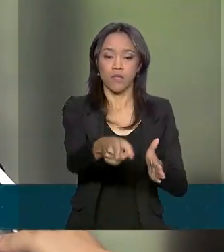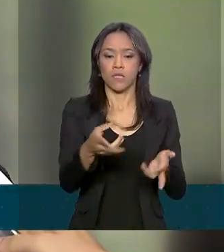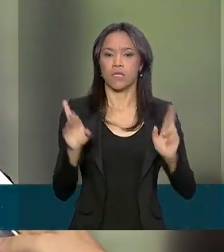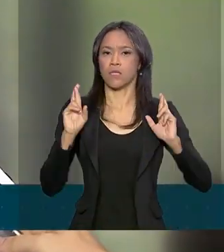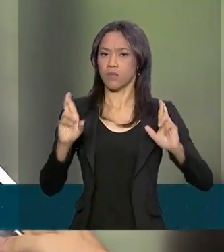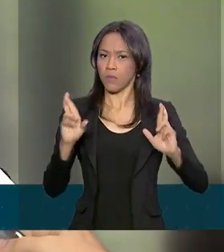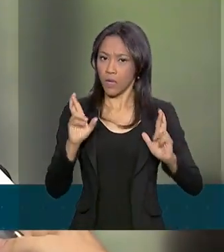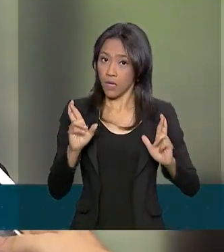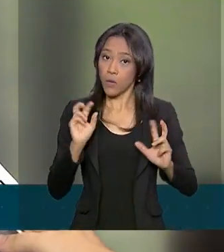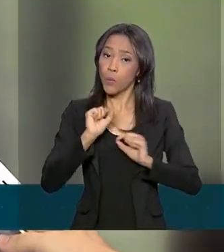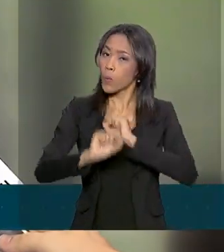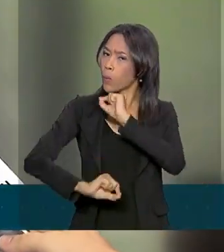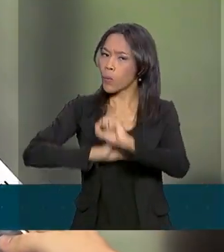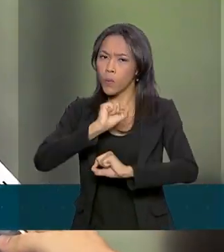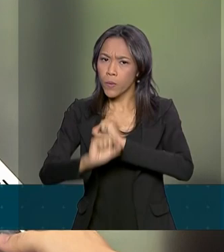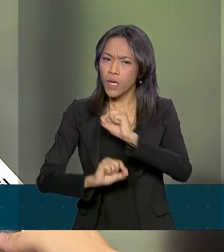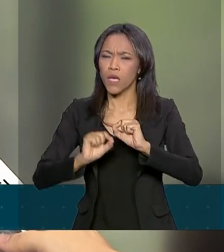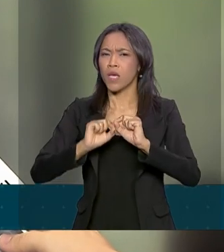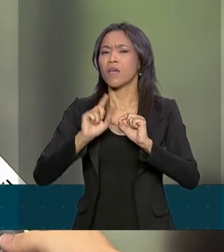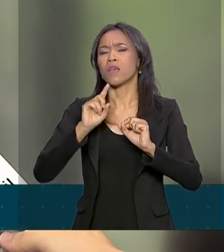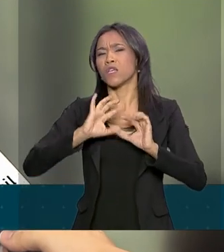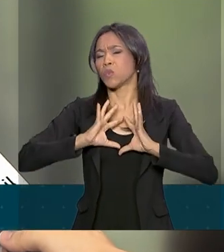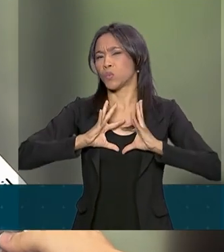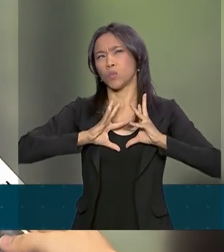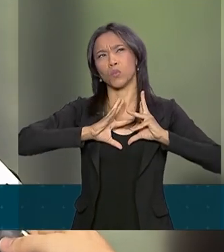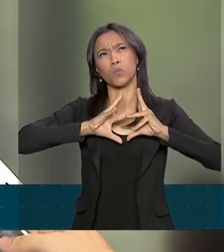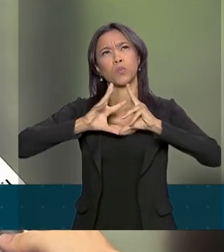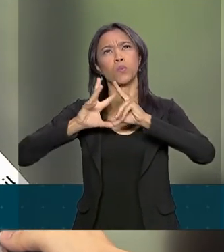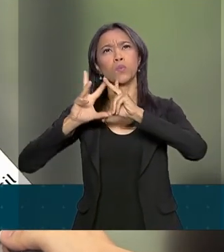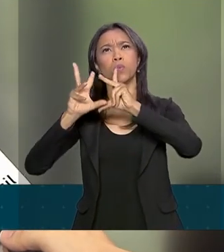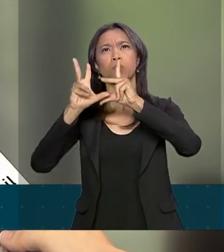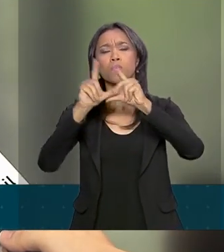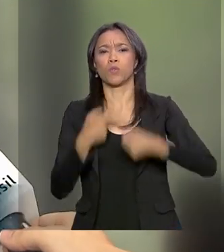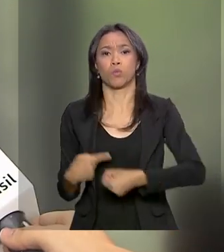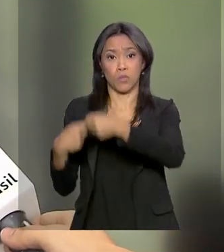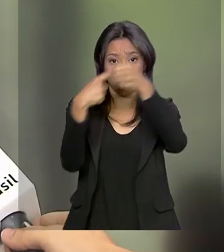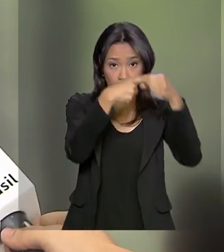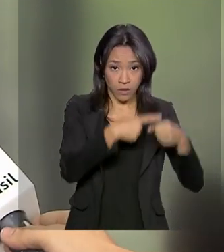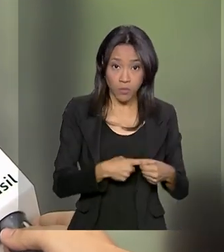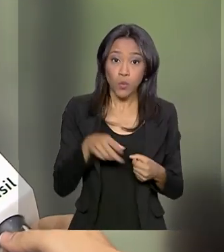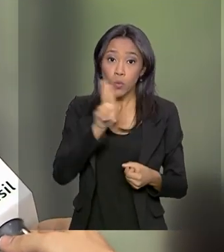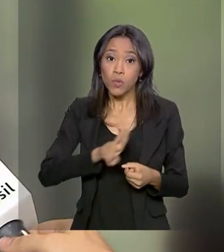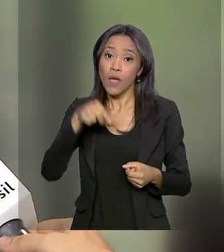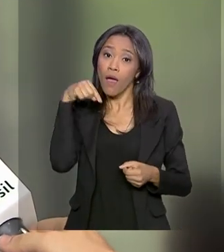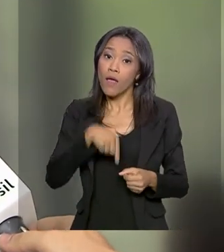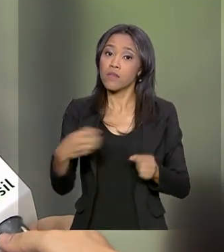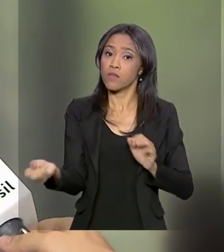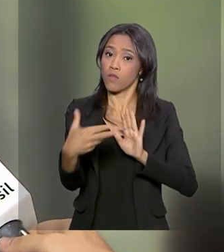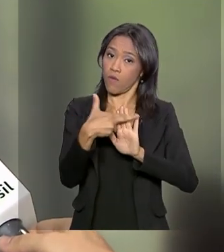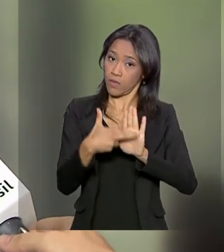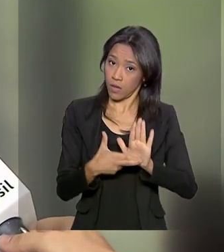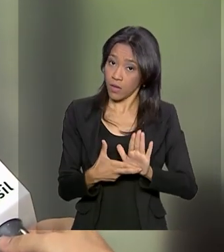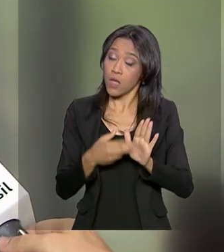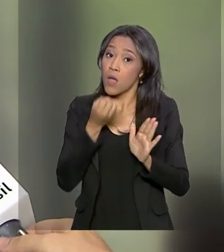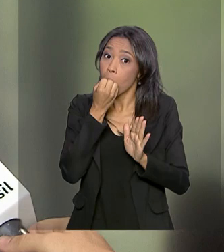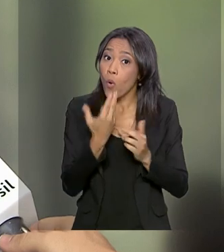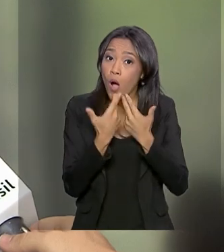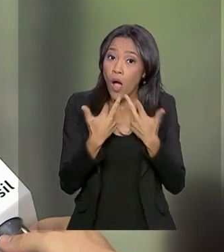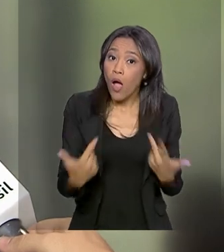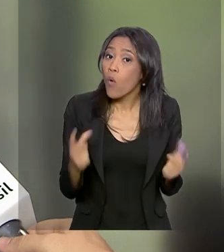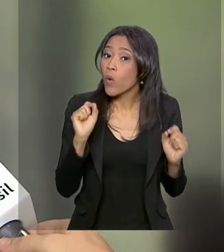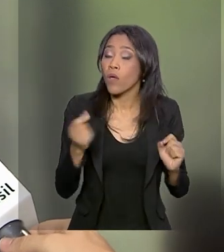movimento, induzir a quase totalidade dos municípios a passarem a adotar essa sistemática. E a boa notícia é que o governo federal está